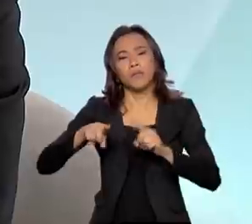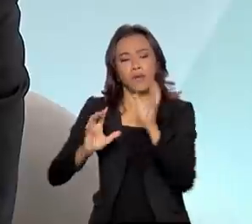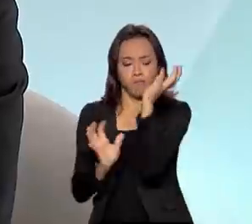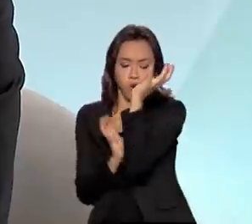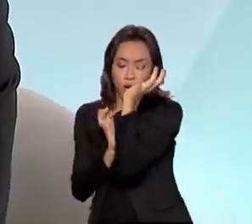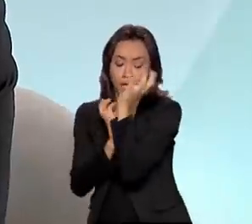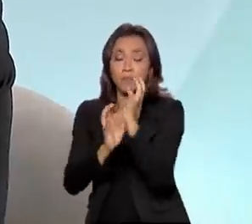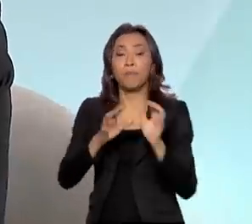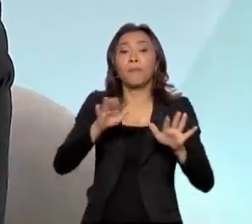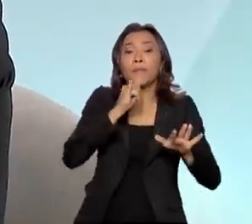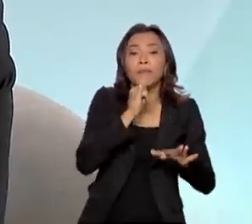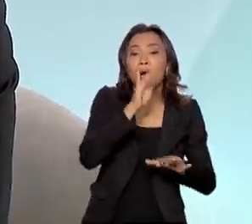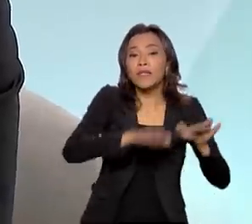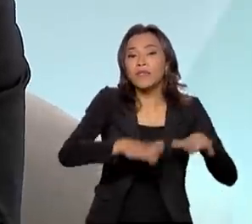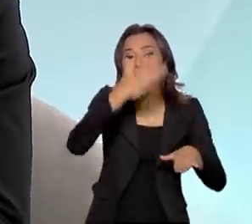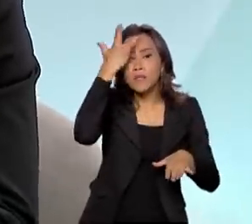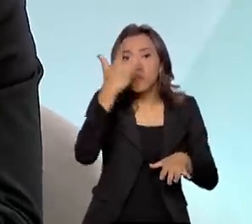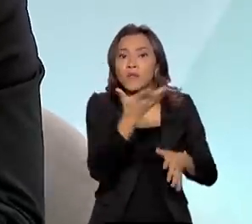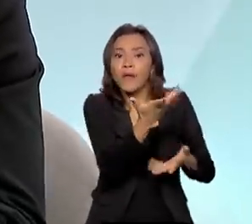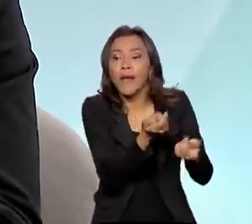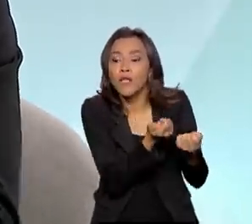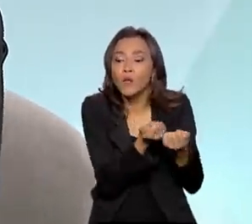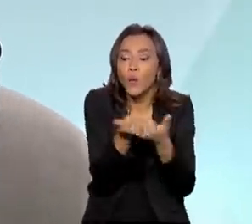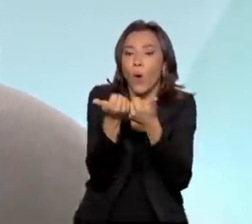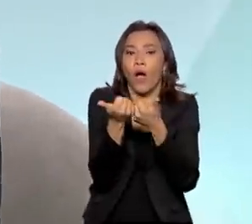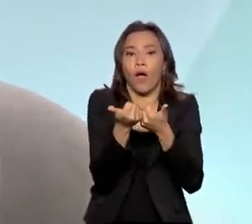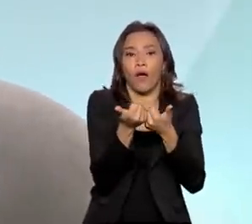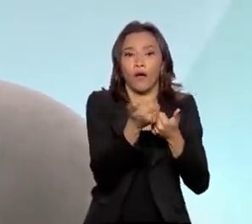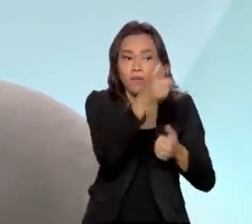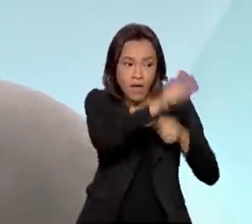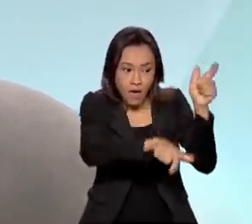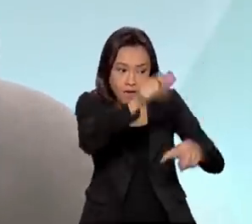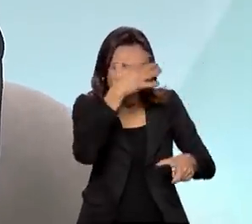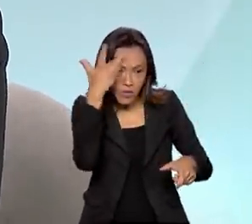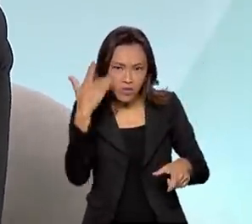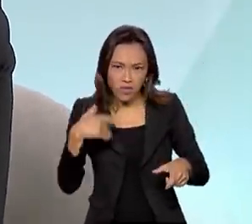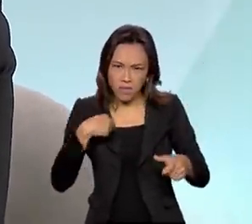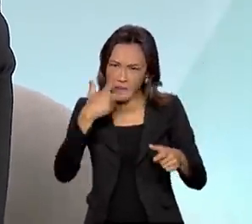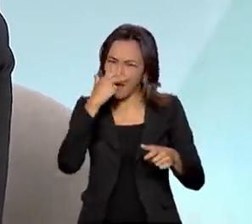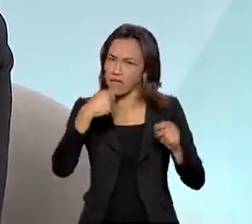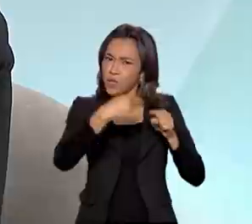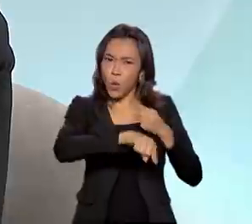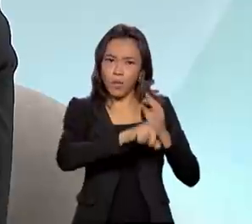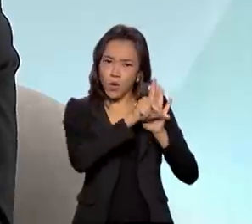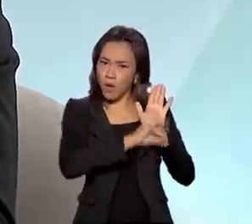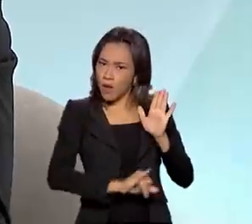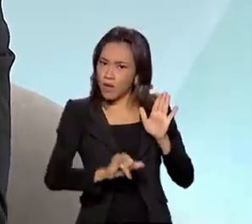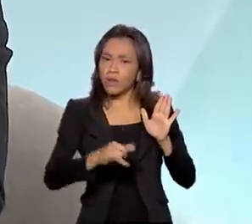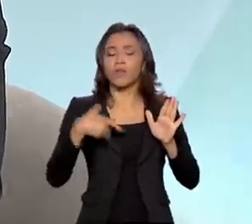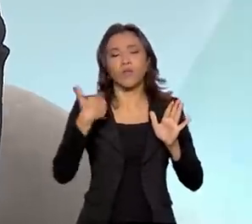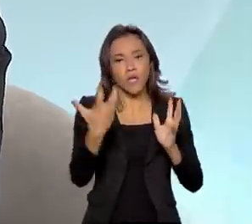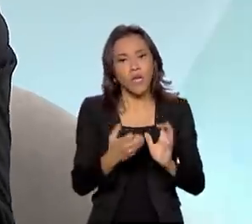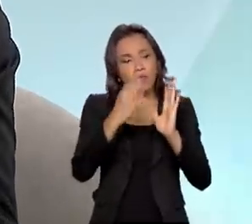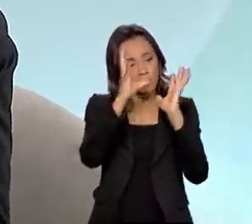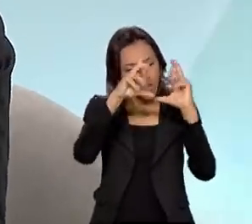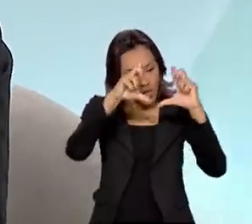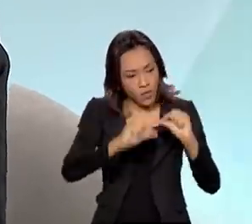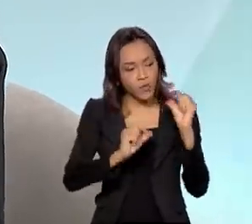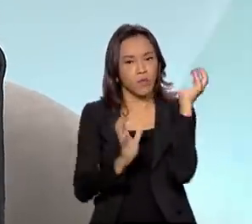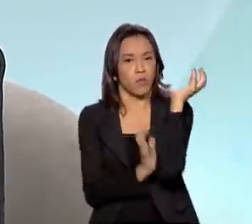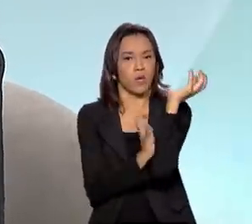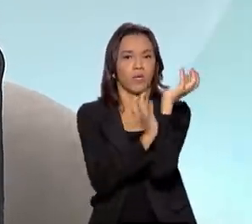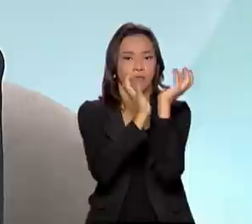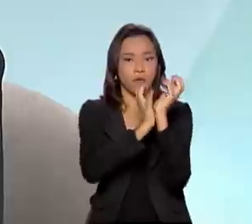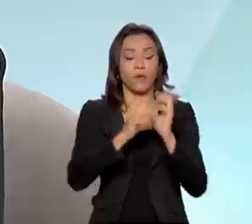inclusive pessoas que querem doar e às vezes parece que a legislação pune essas pessoas. Então, o que nós queremos é cada vez mais reforçar o